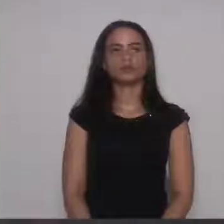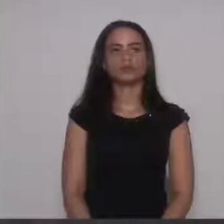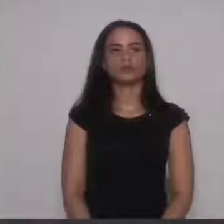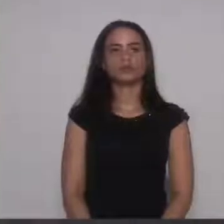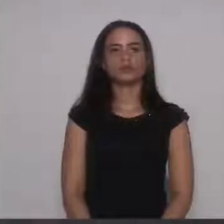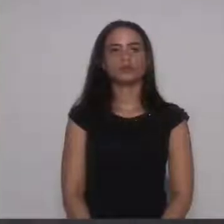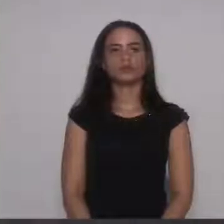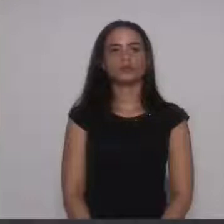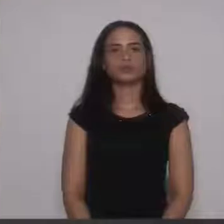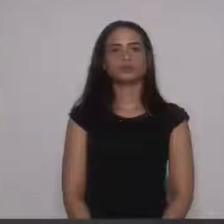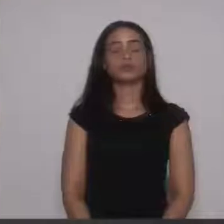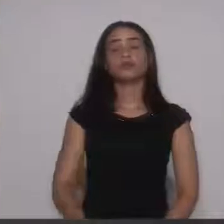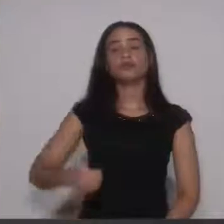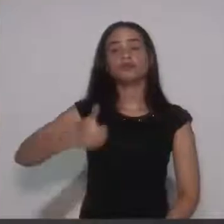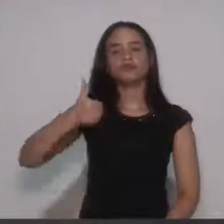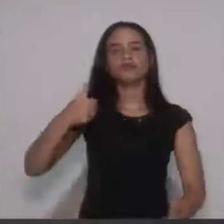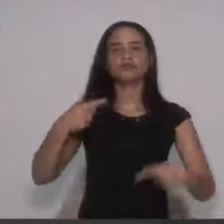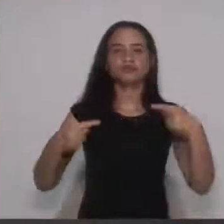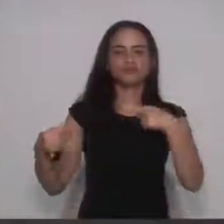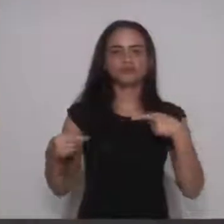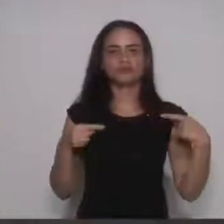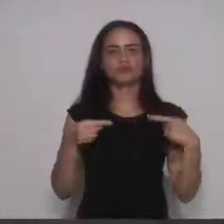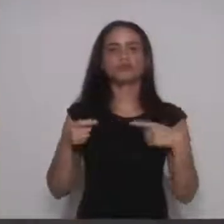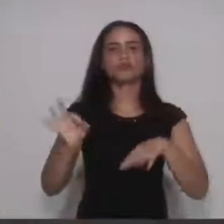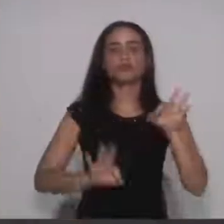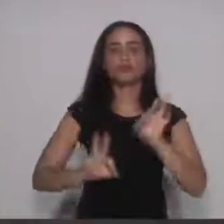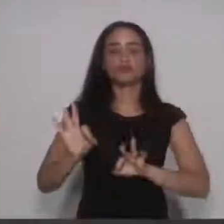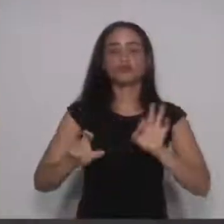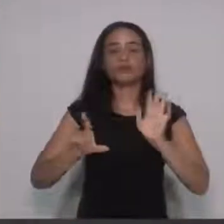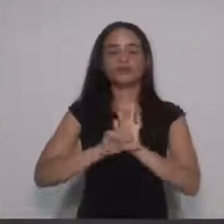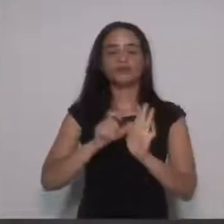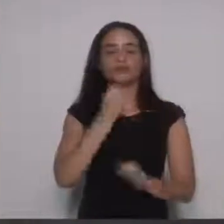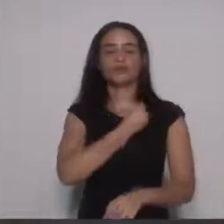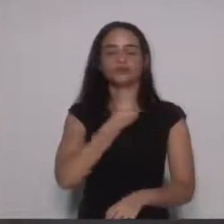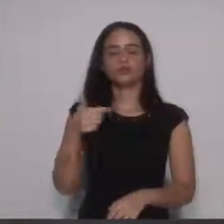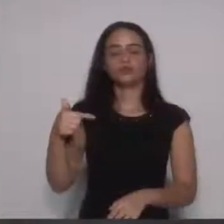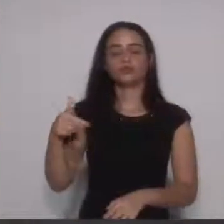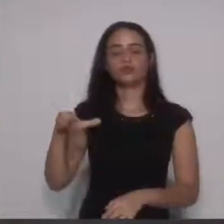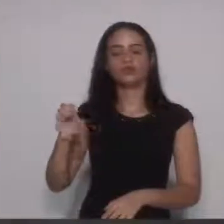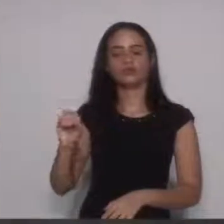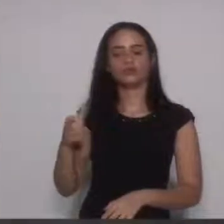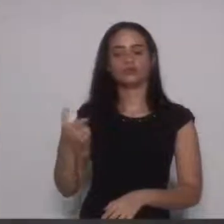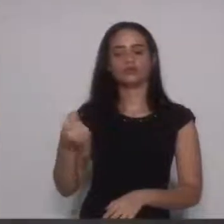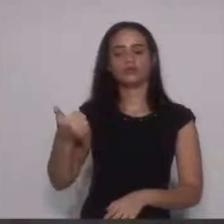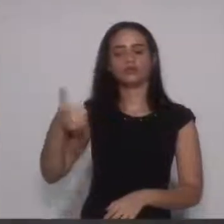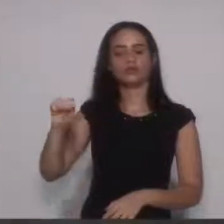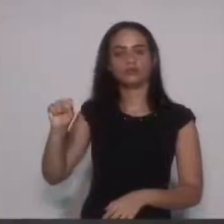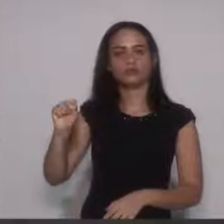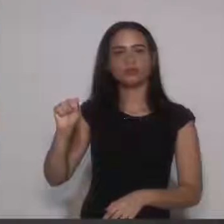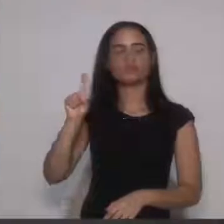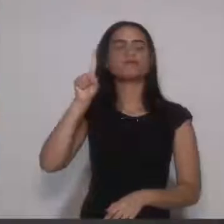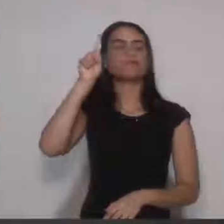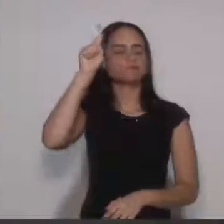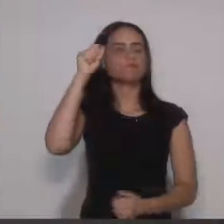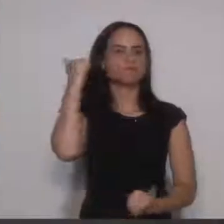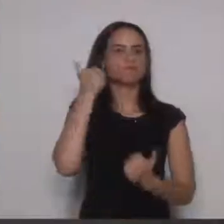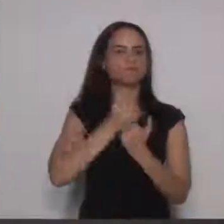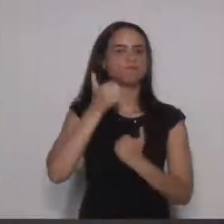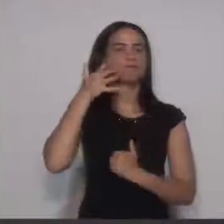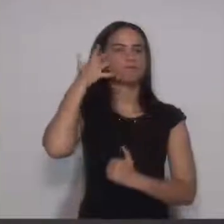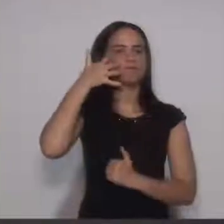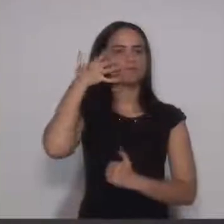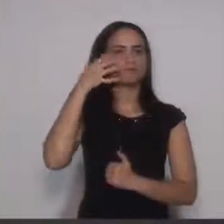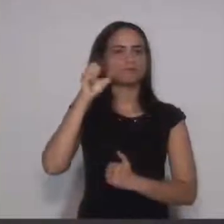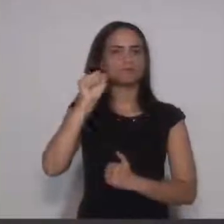Está em primeira discussão o projeto de lei nº 70, 2018. Peço a palavra, senhor presidente. Com a palavra, o novo vereador